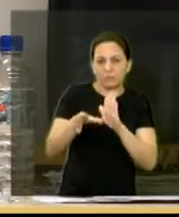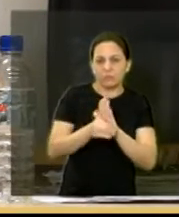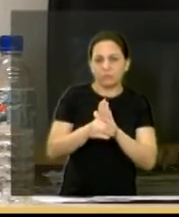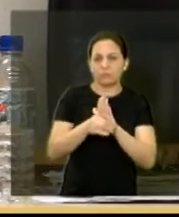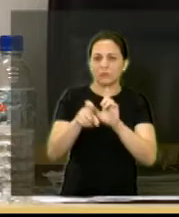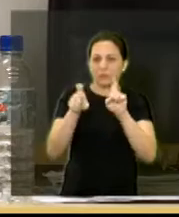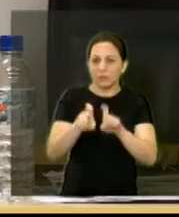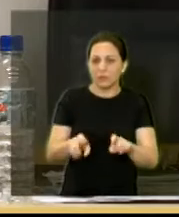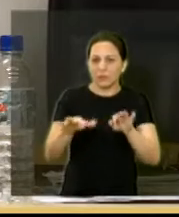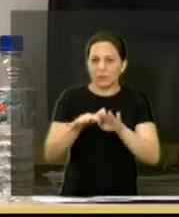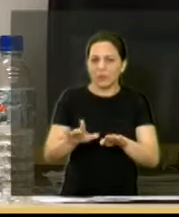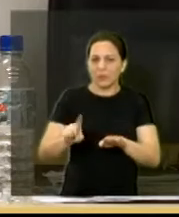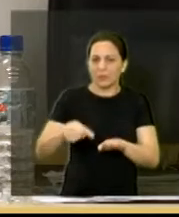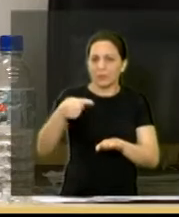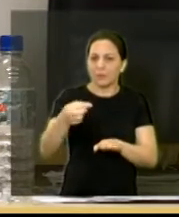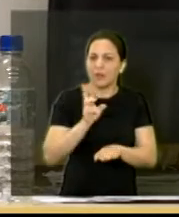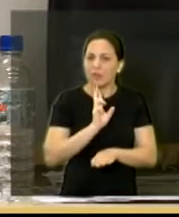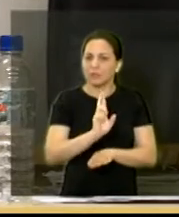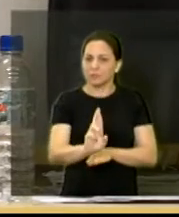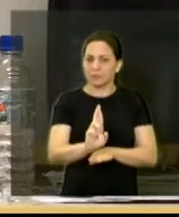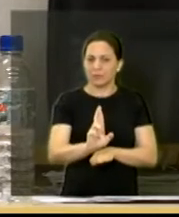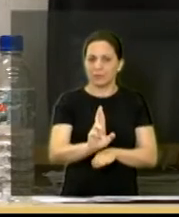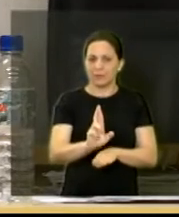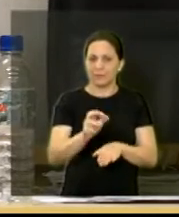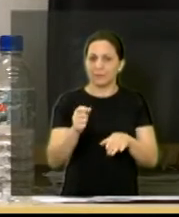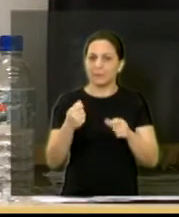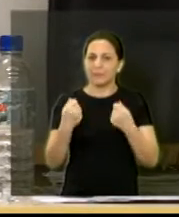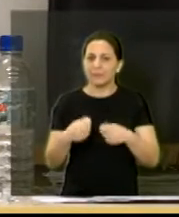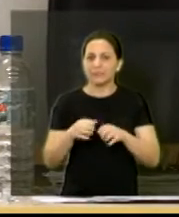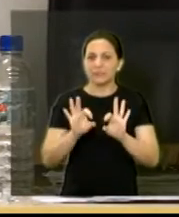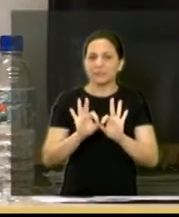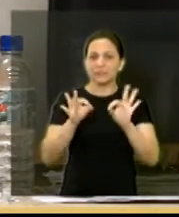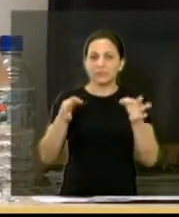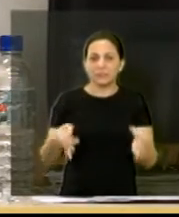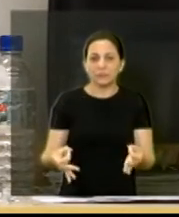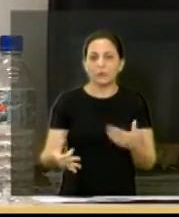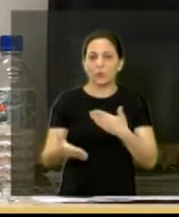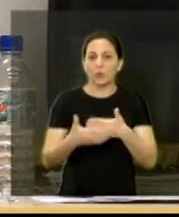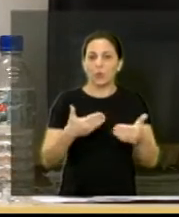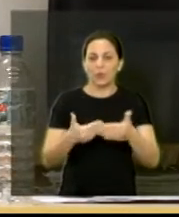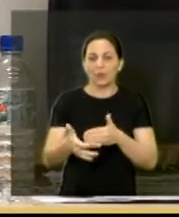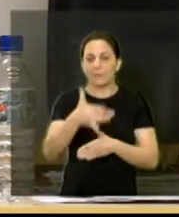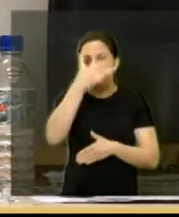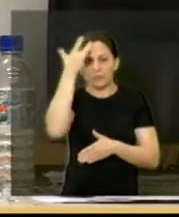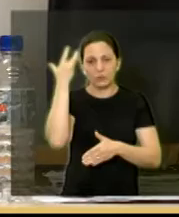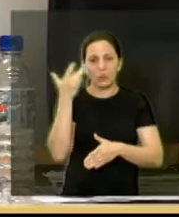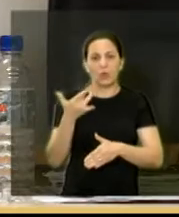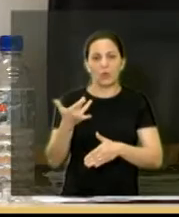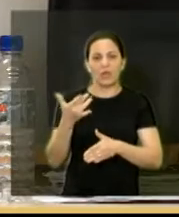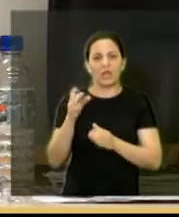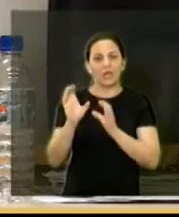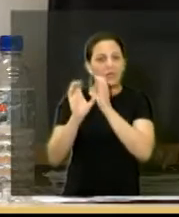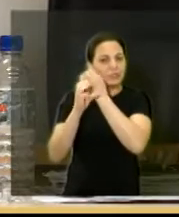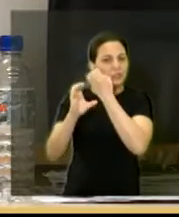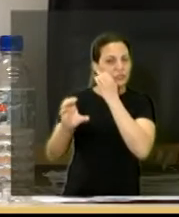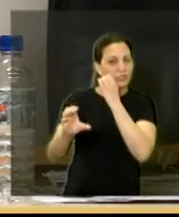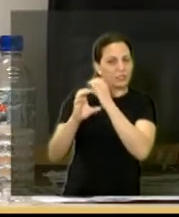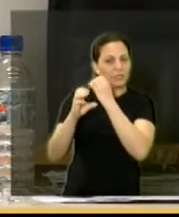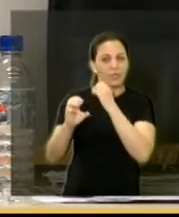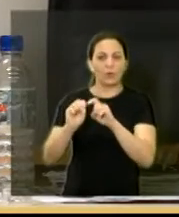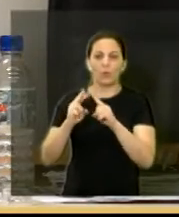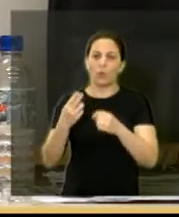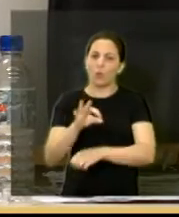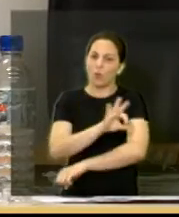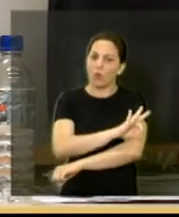gerar processar e dar uma resposta tem que ser uma coisa que qualquer engenheiro arquiteto consiga entender o que é aquele